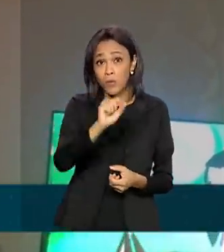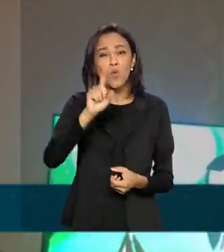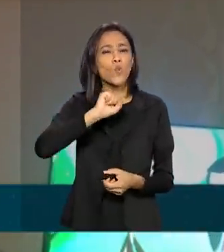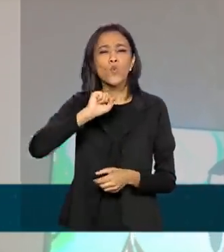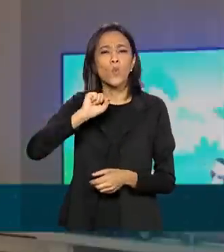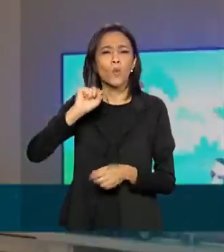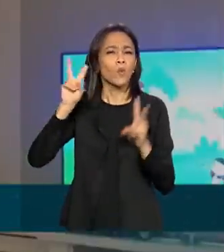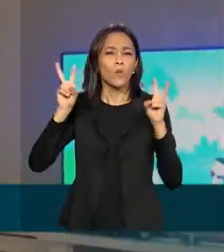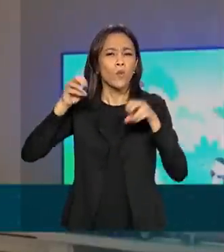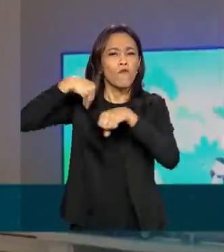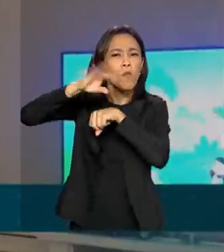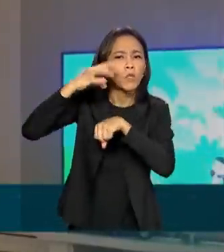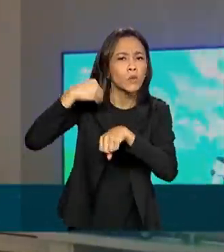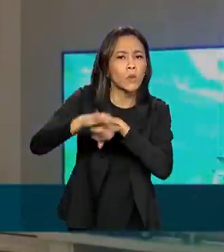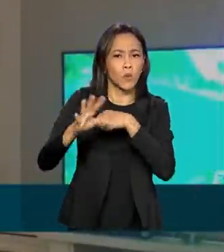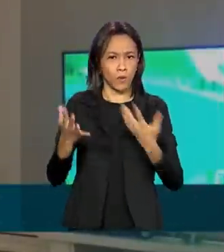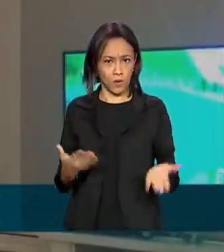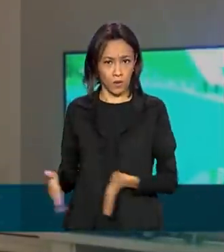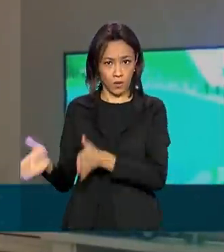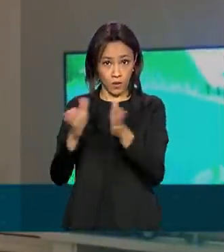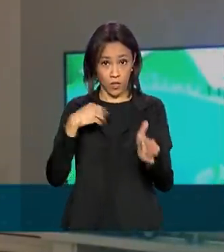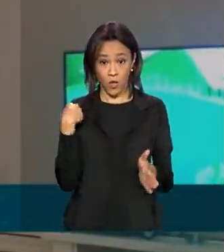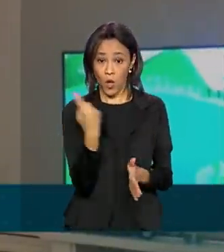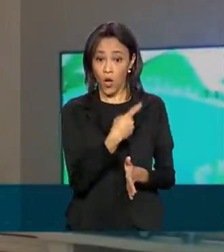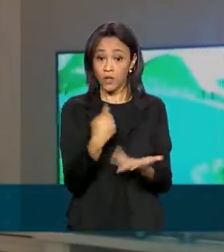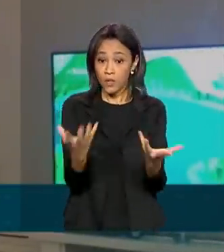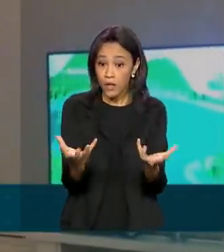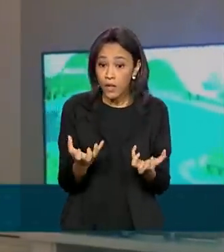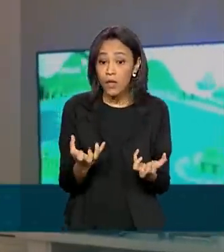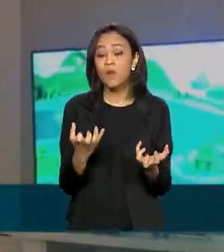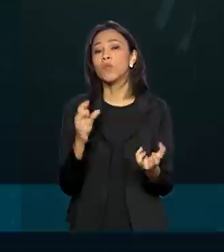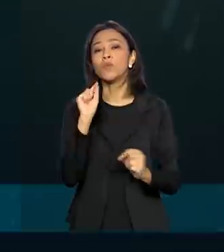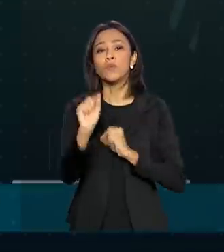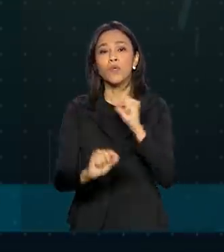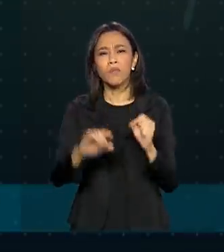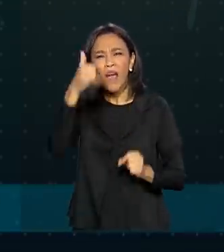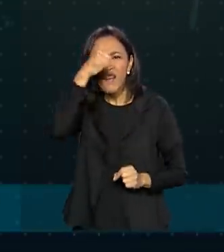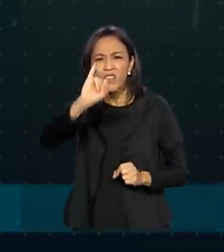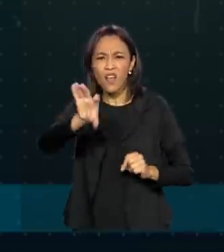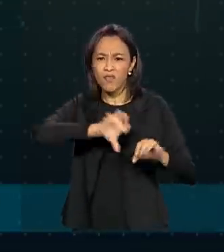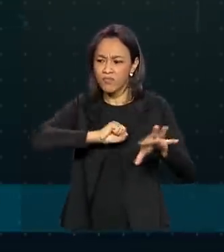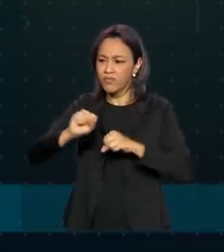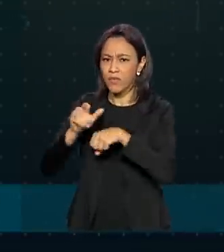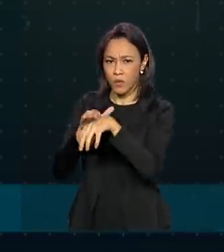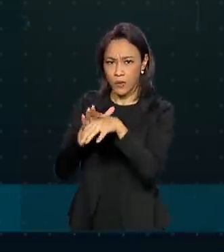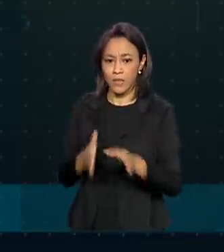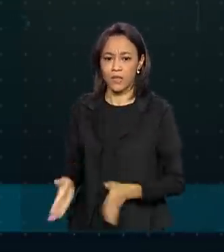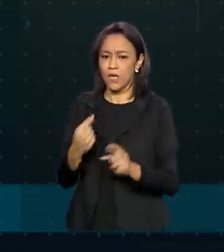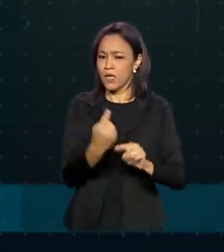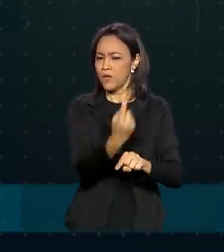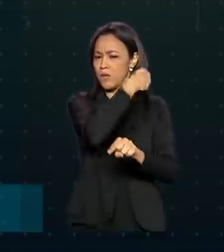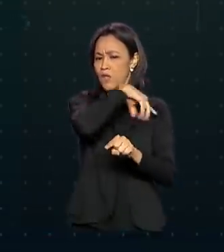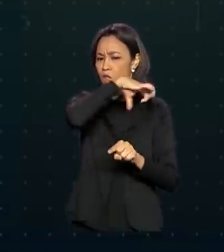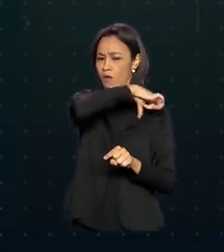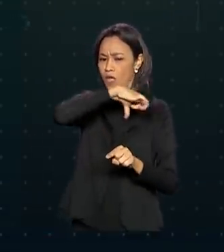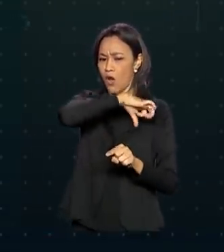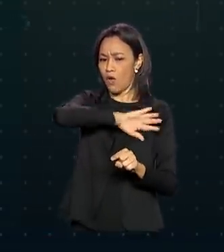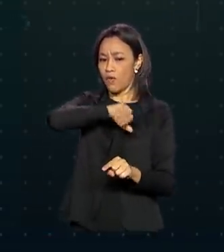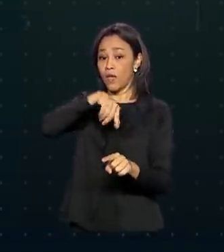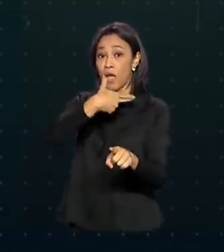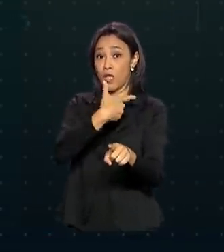informações. Nós queremos realmente fazer a prevenção. De 1999 a 2019,